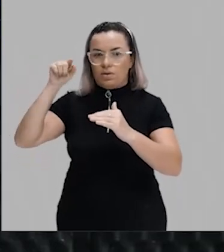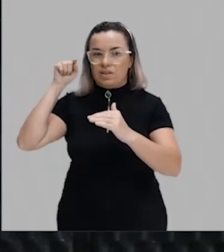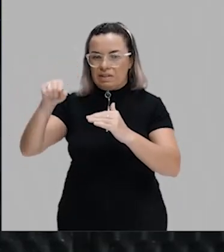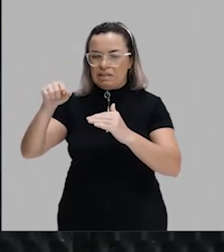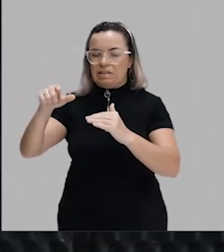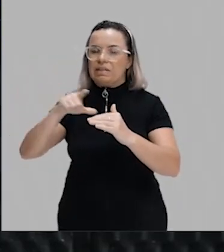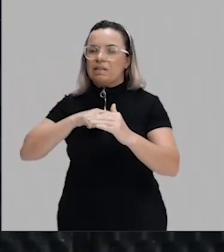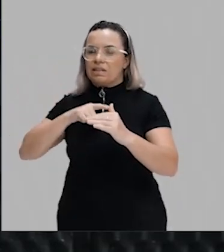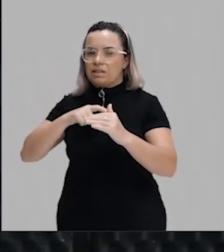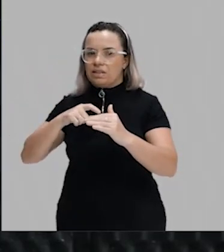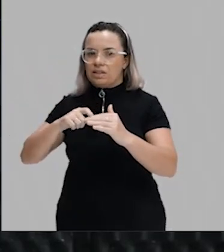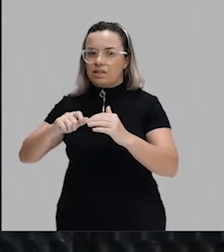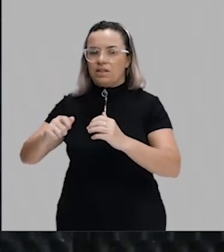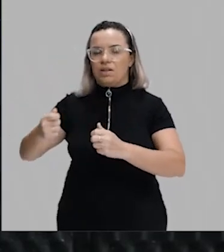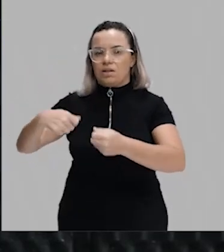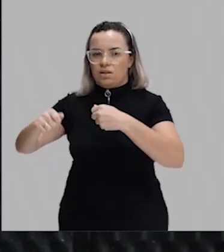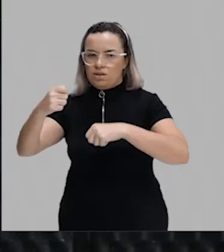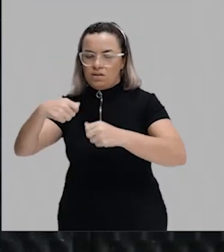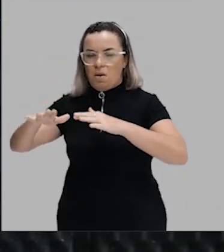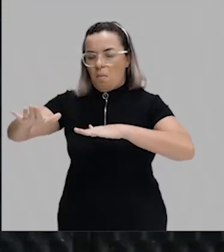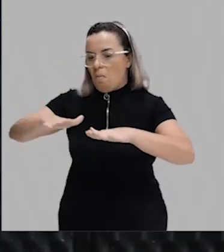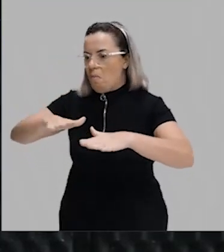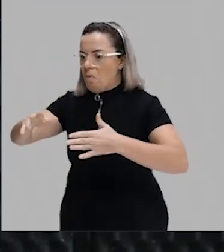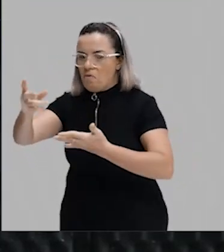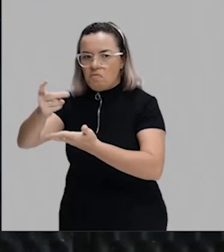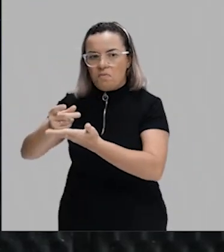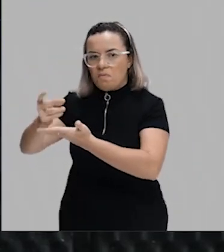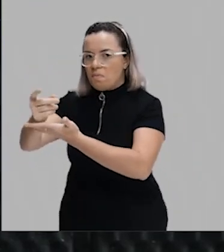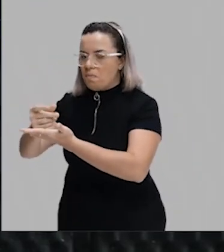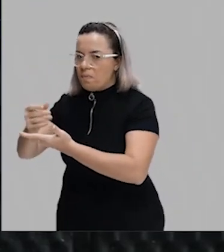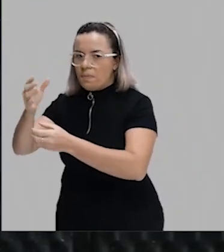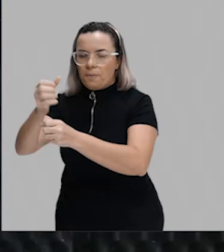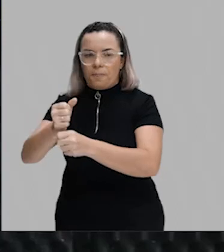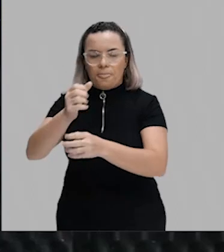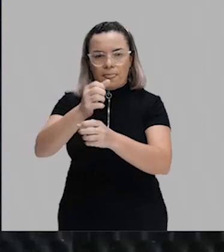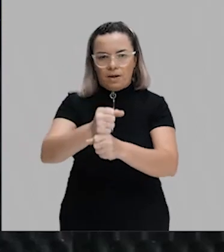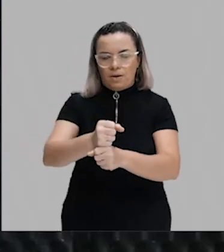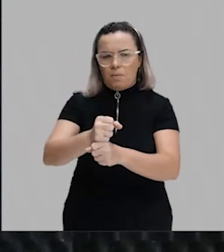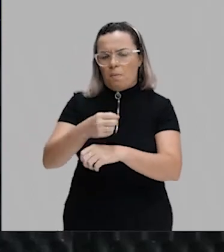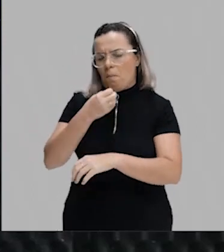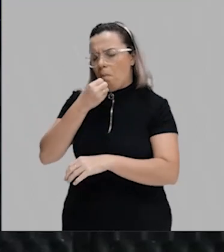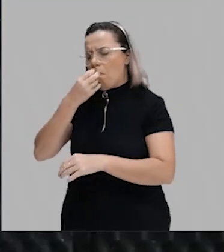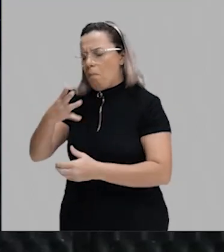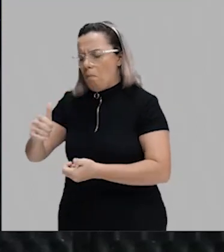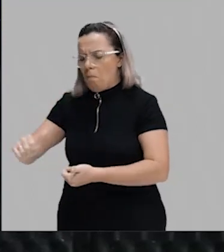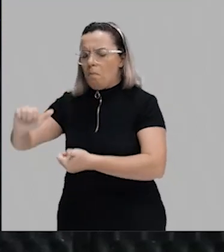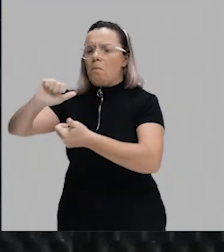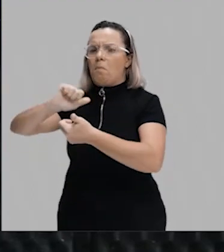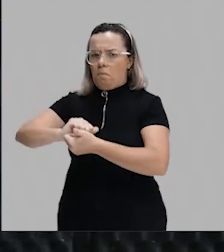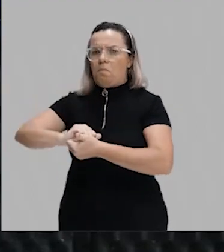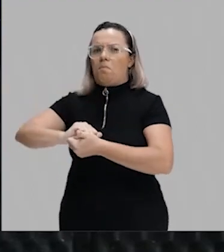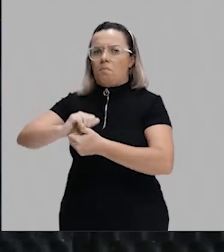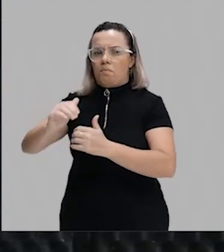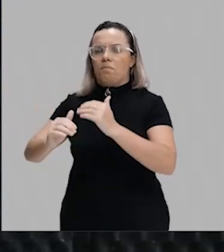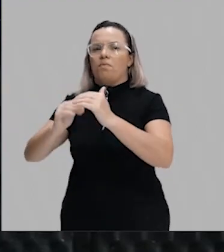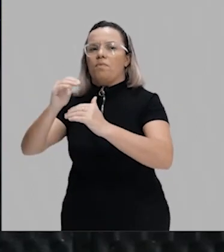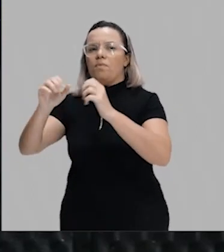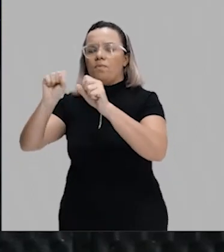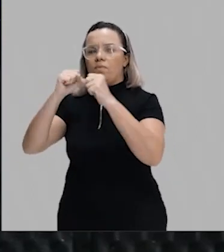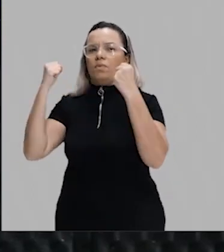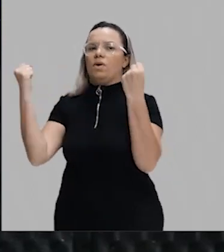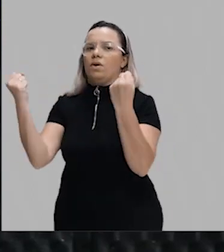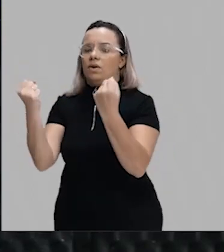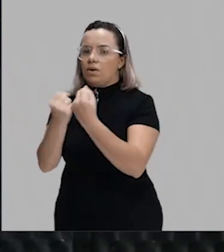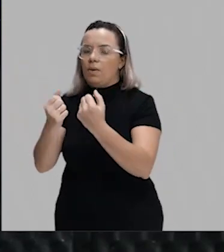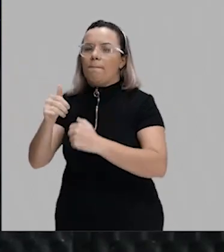consolidada, forte, movimentam um grande capital e têm boa qualidade de vida, ou seja, progresso social. São os países, por exemplo, da